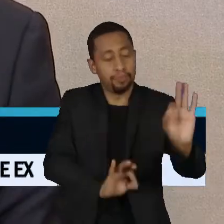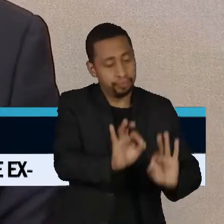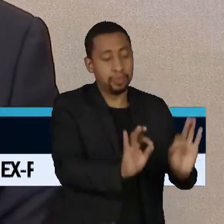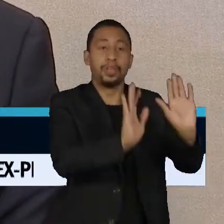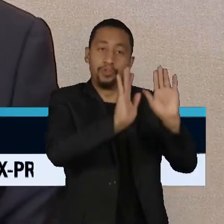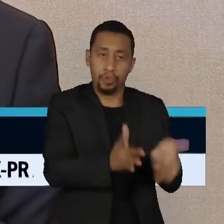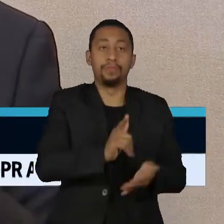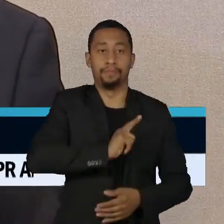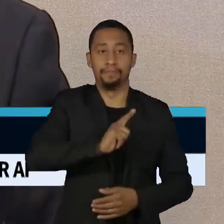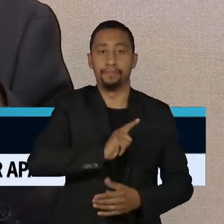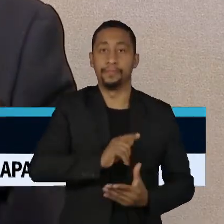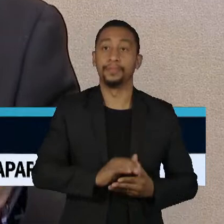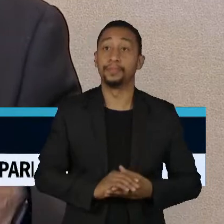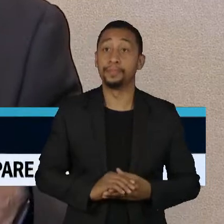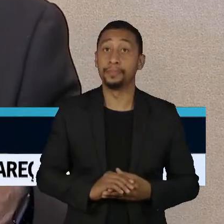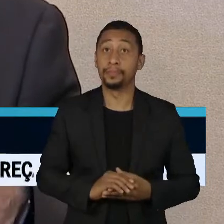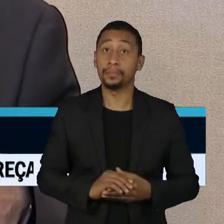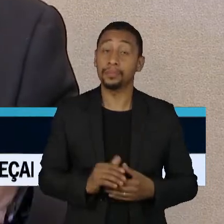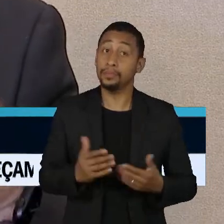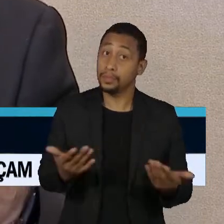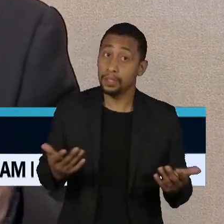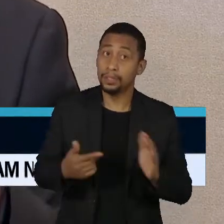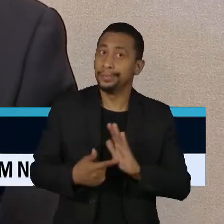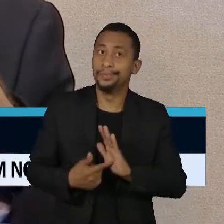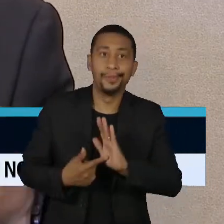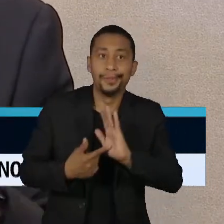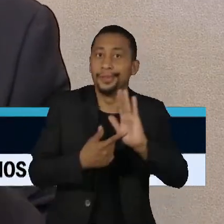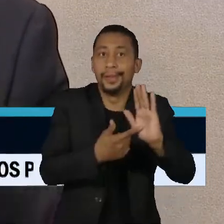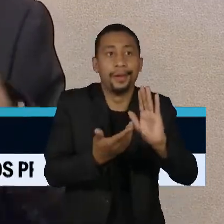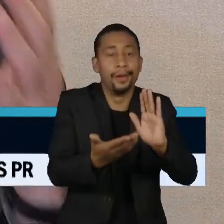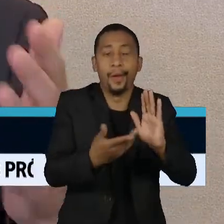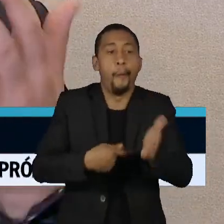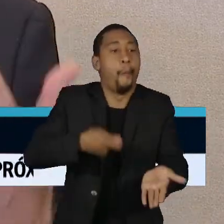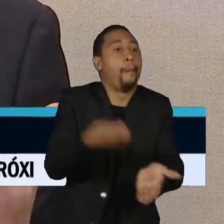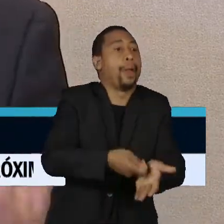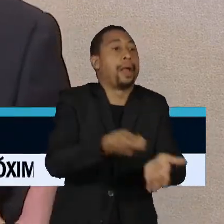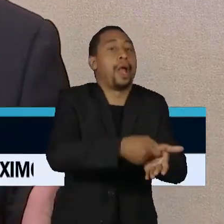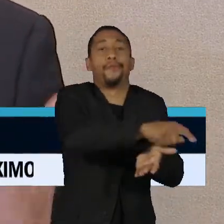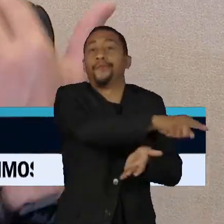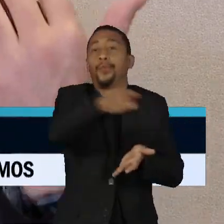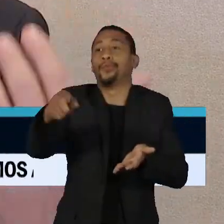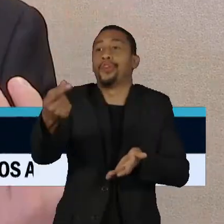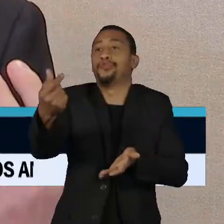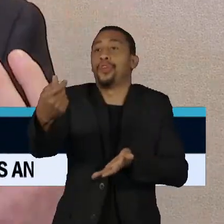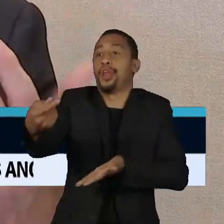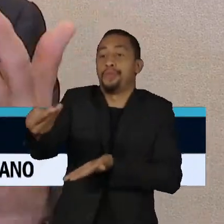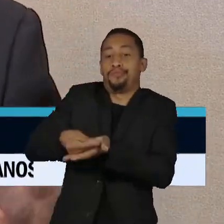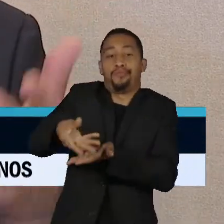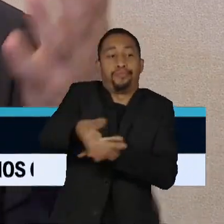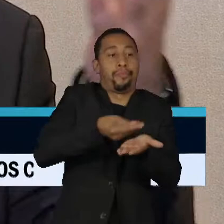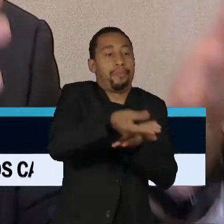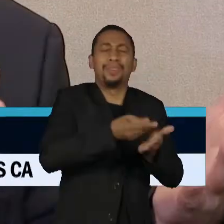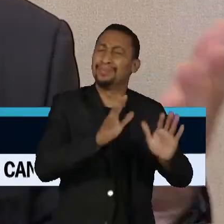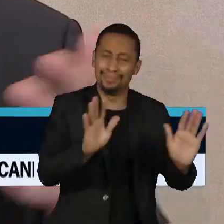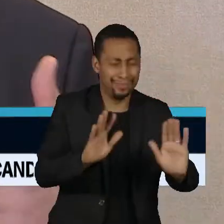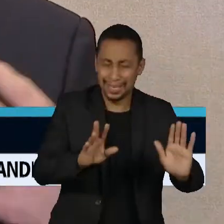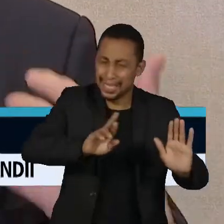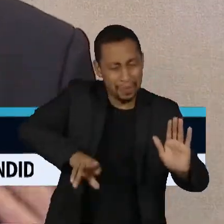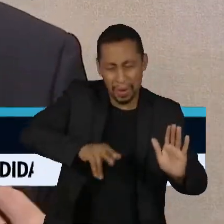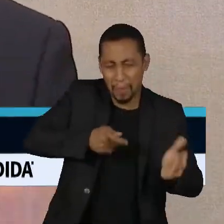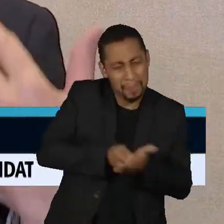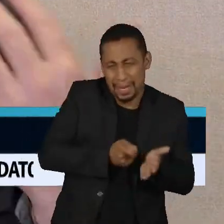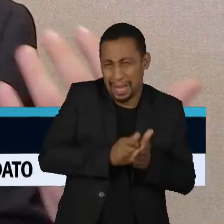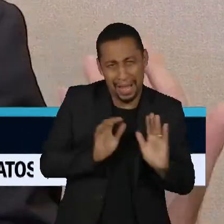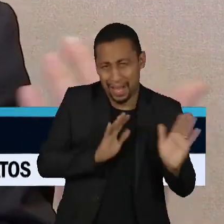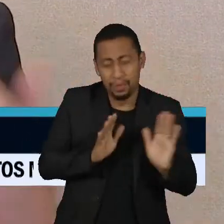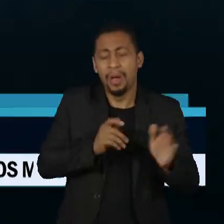não quer colocar contrapartidas no sentido de obrigar, ninguém quer obrigar, a quer simplesmente contribuir para essa nova iniciativa